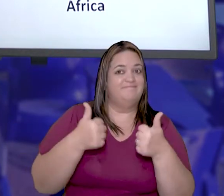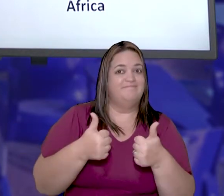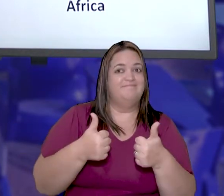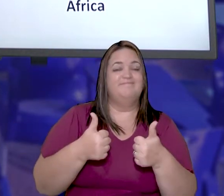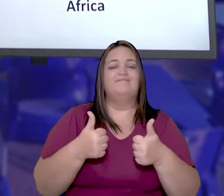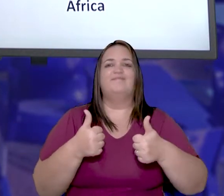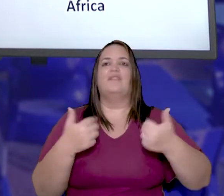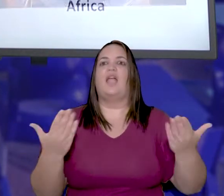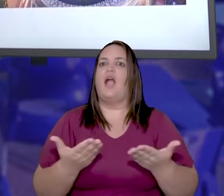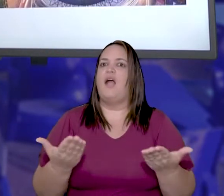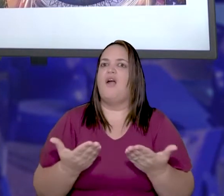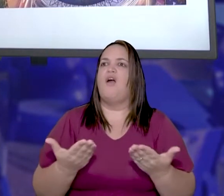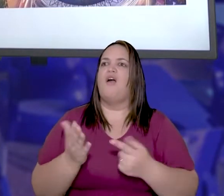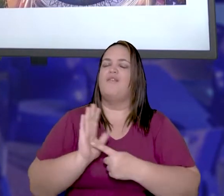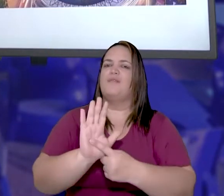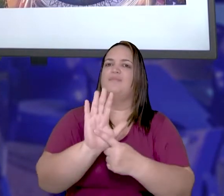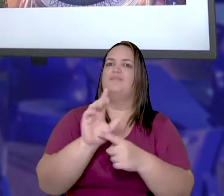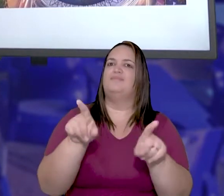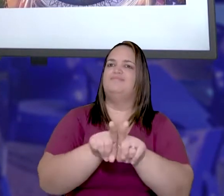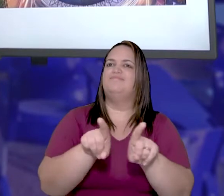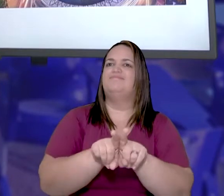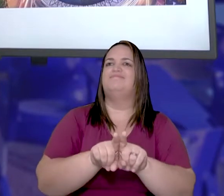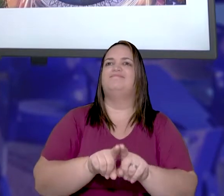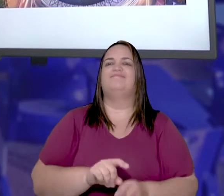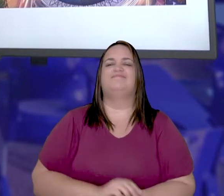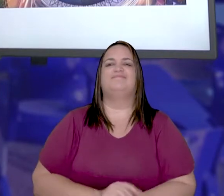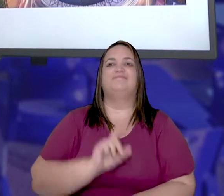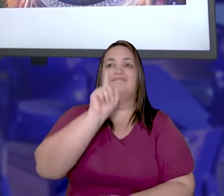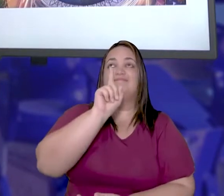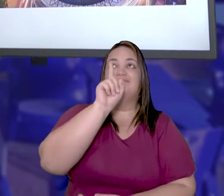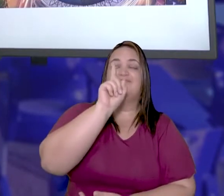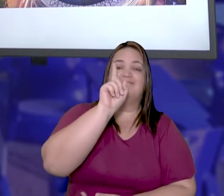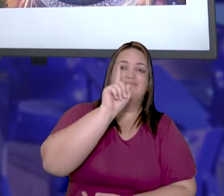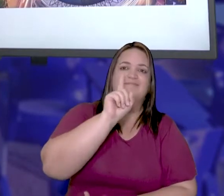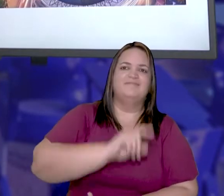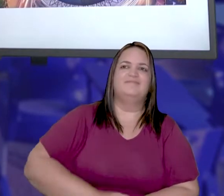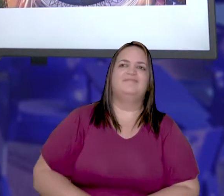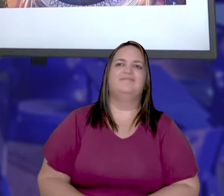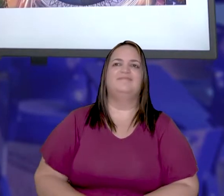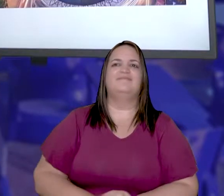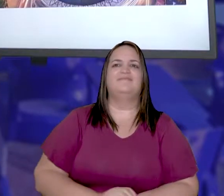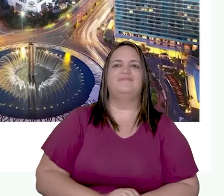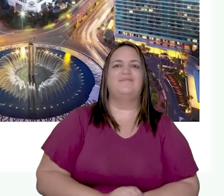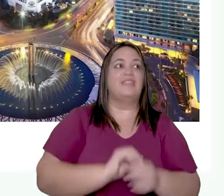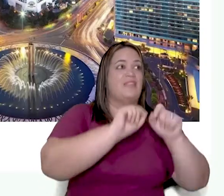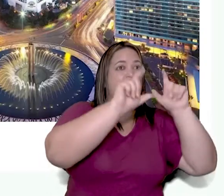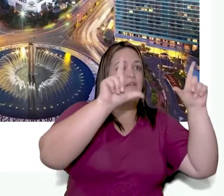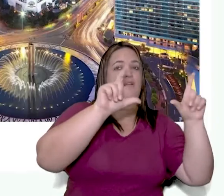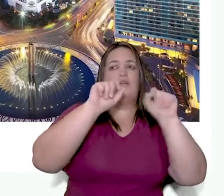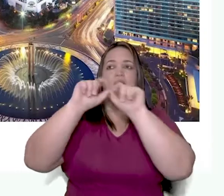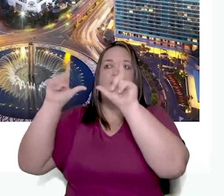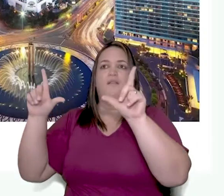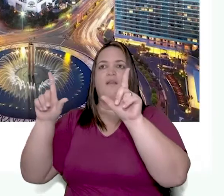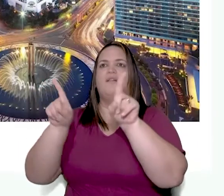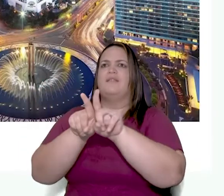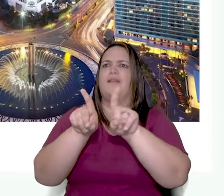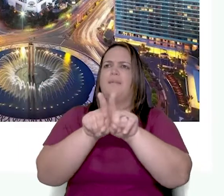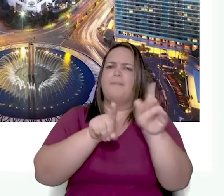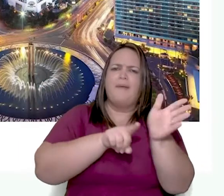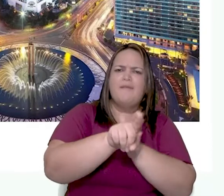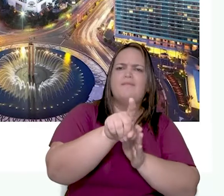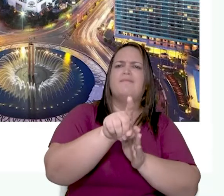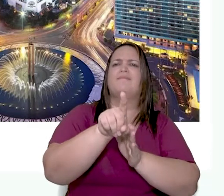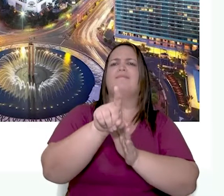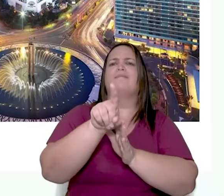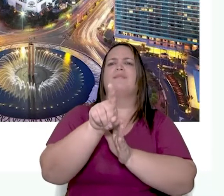desafio para vocês. Esse desafio dois, também vem fazendo a mesma pergunta. Onde